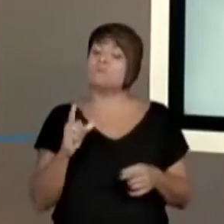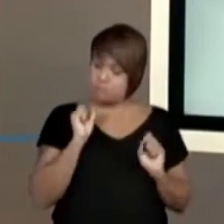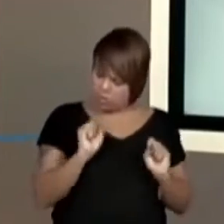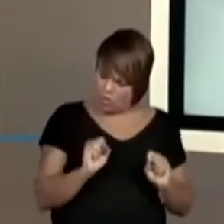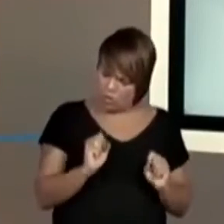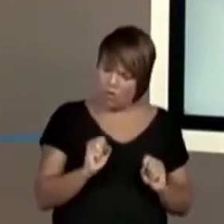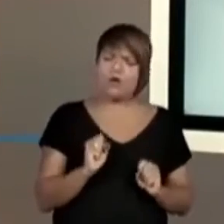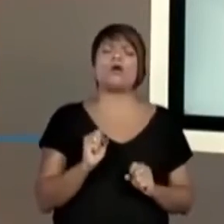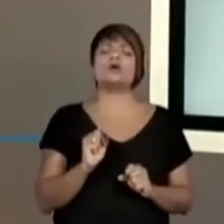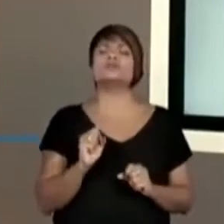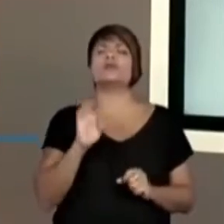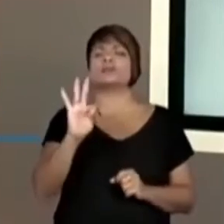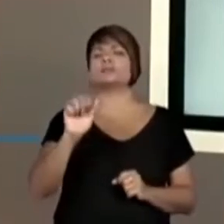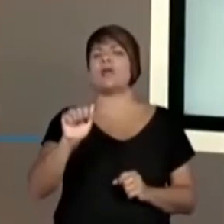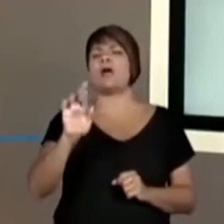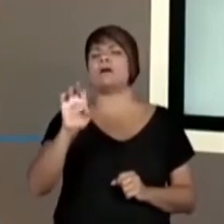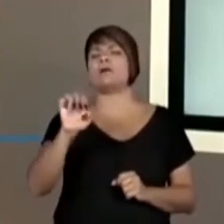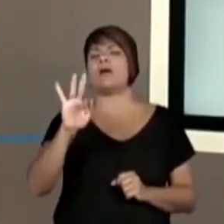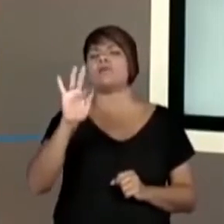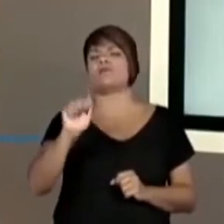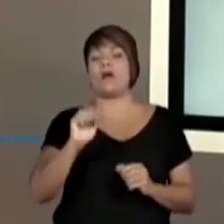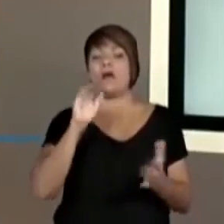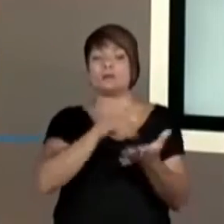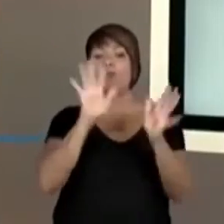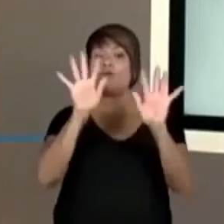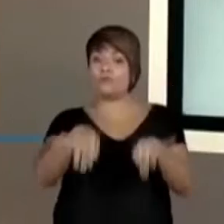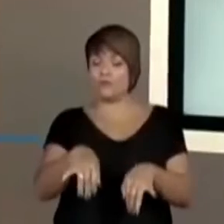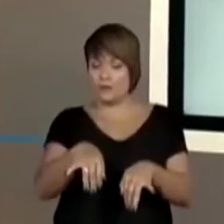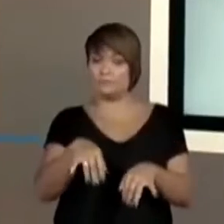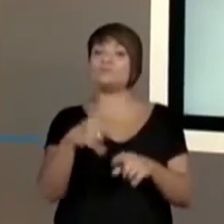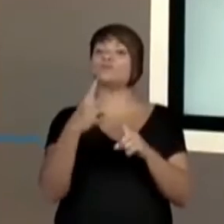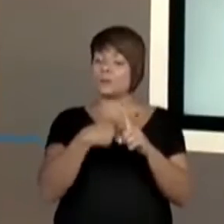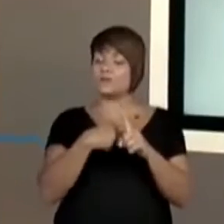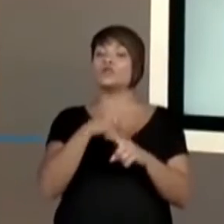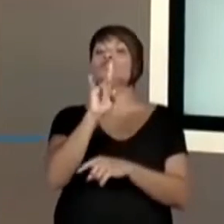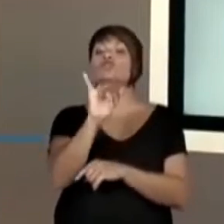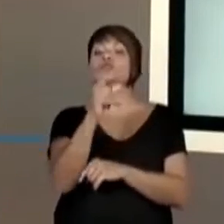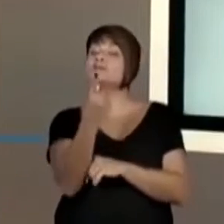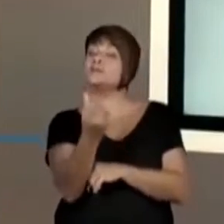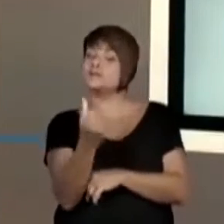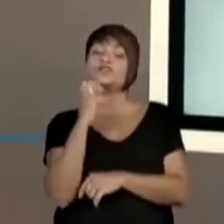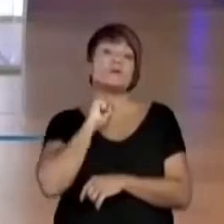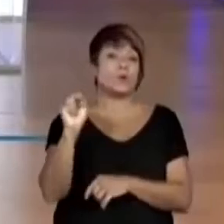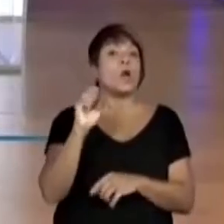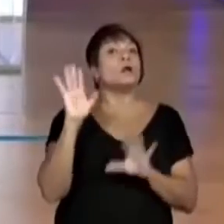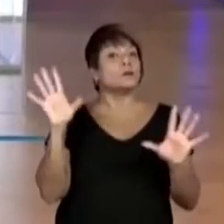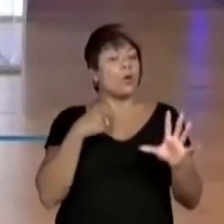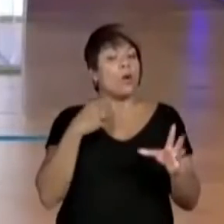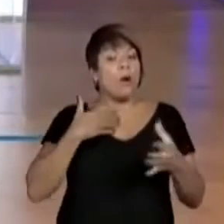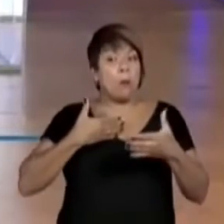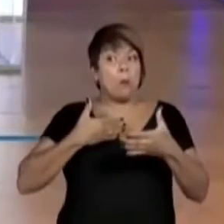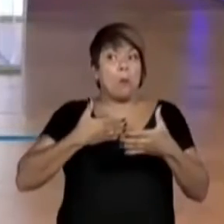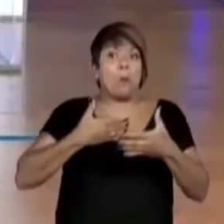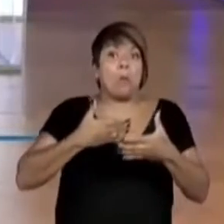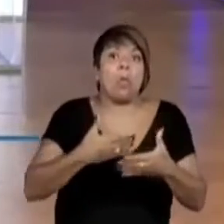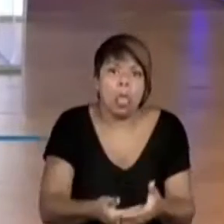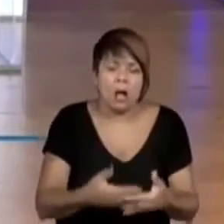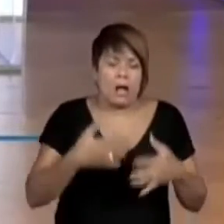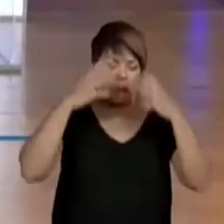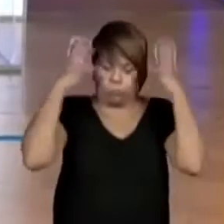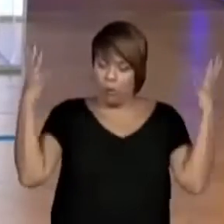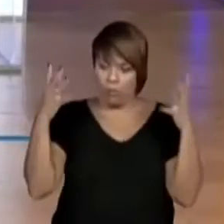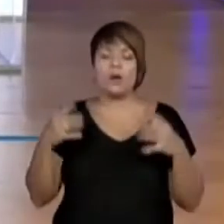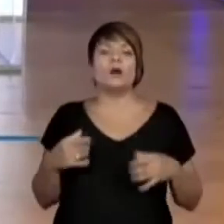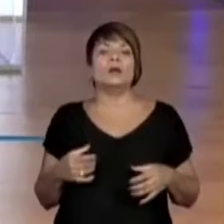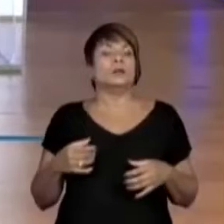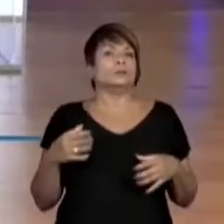tarefas até o final do bimestre, dia 16 de abril. Então, não deixe acumular, né, professor? É isso aí. Se deixar acumular, depois